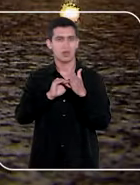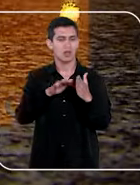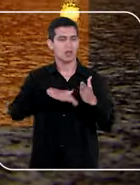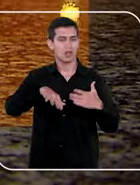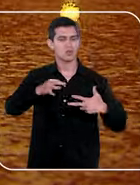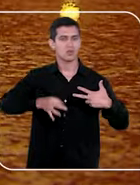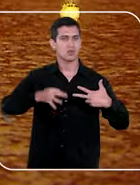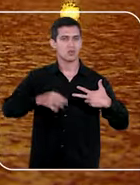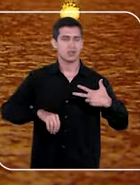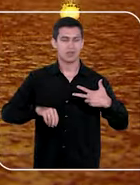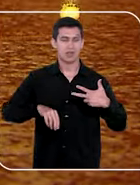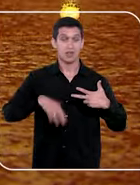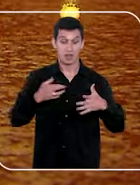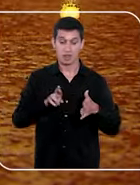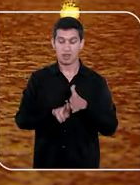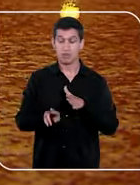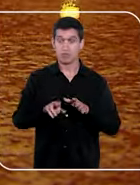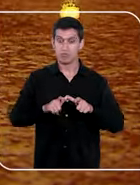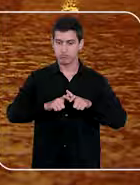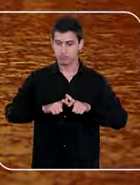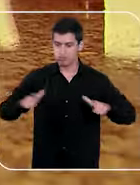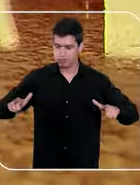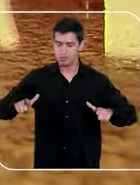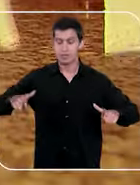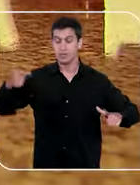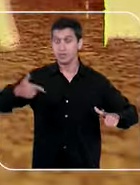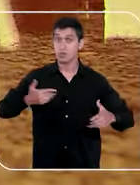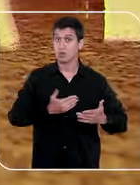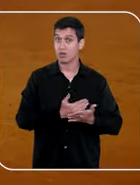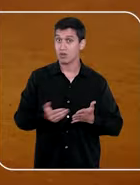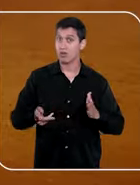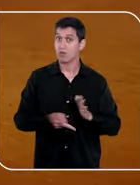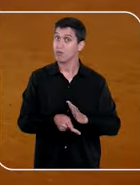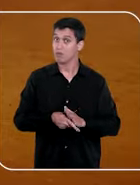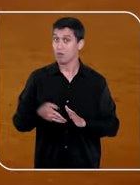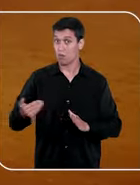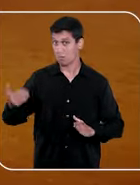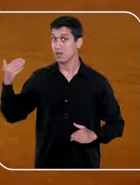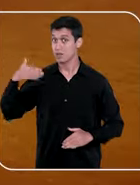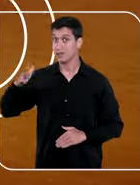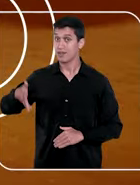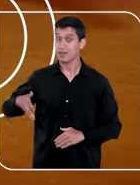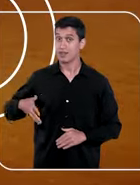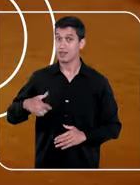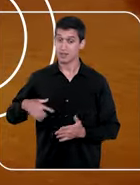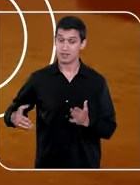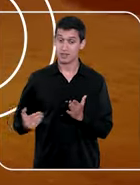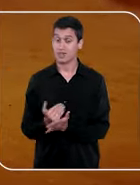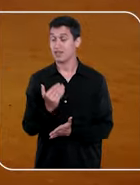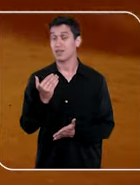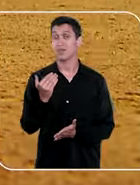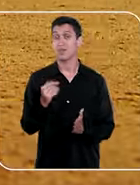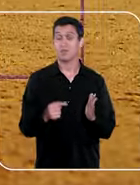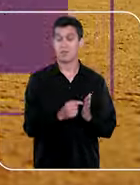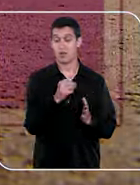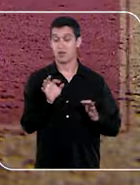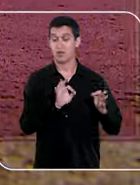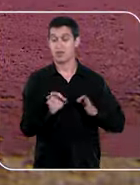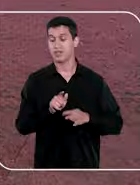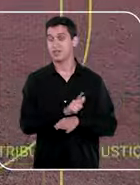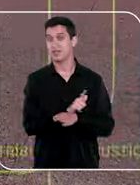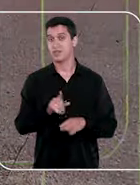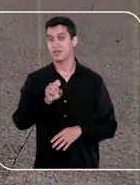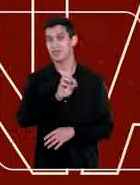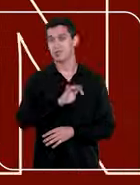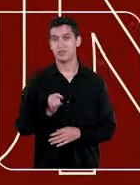judiciário. Como resultado expressivo dessa iniciativa de vanguarda, foi criado o primeiro plano de gestão